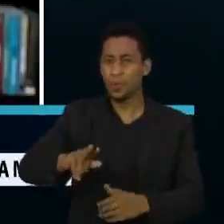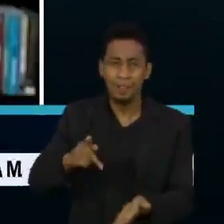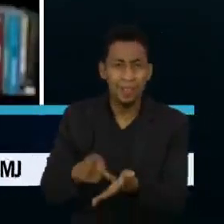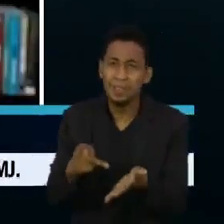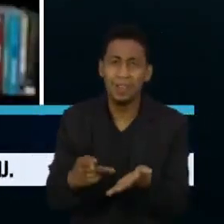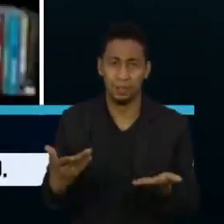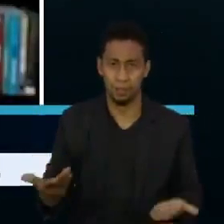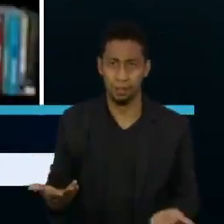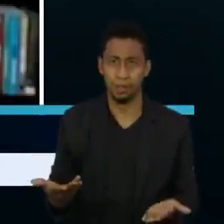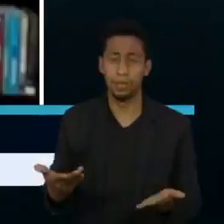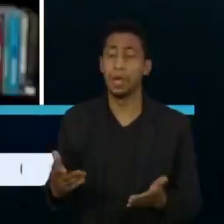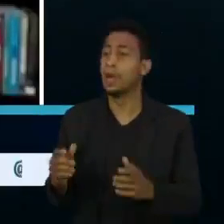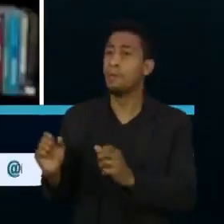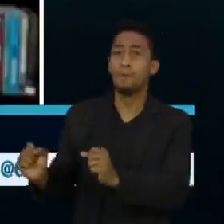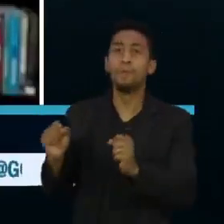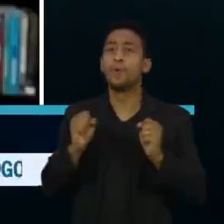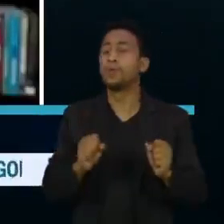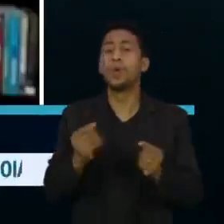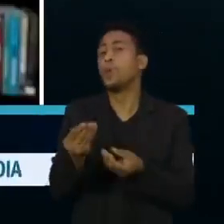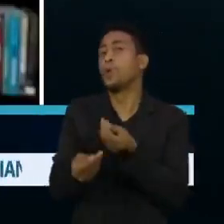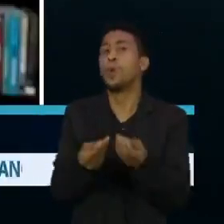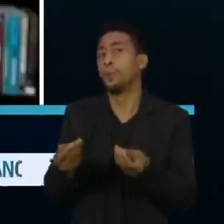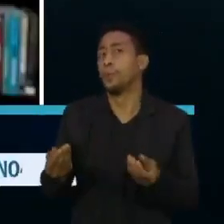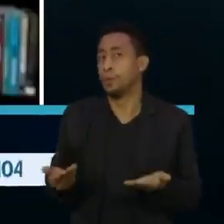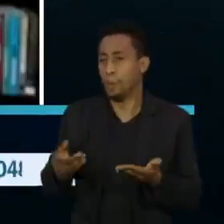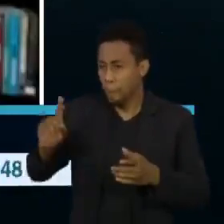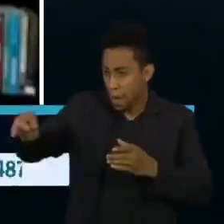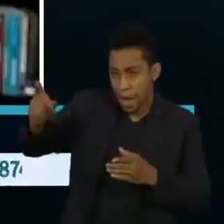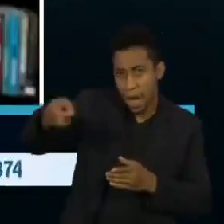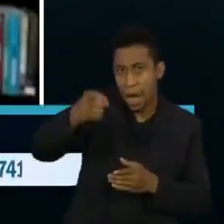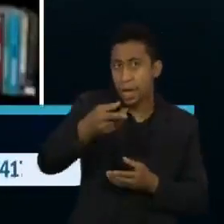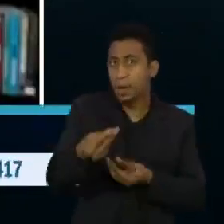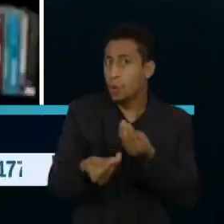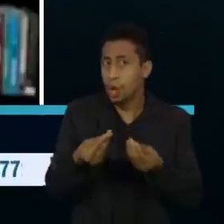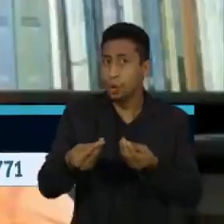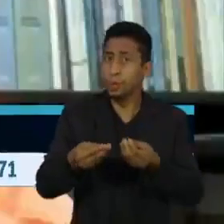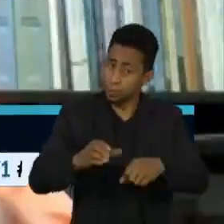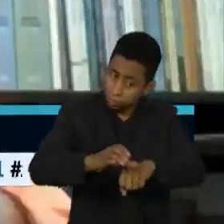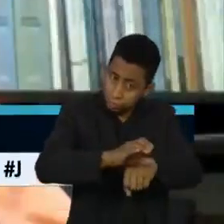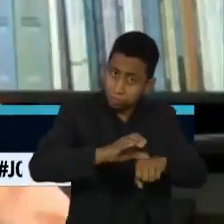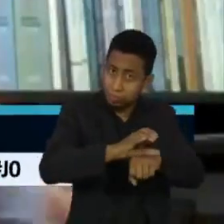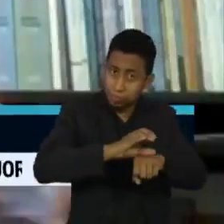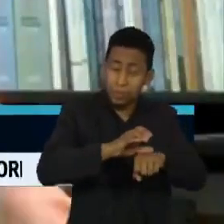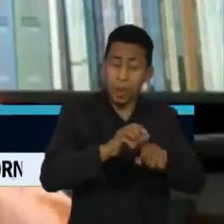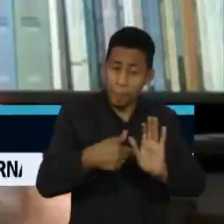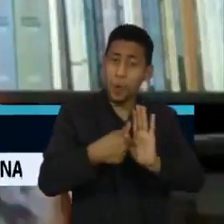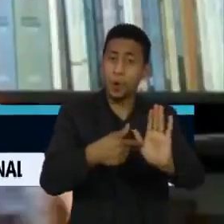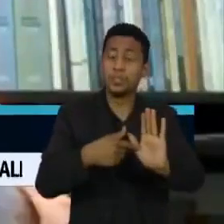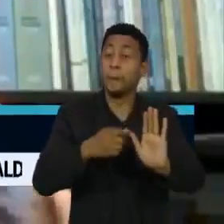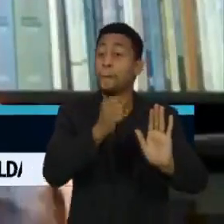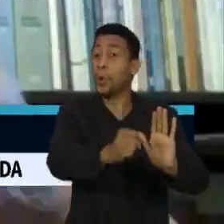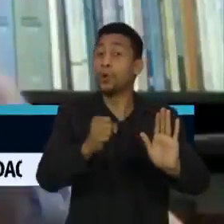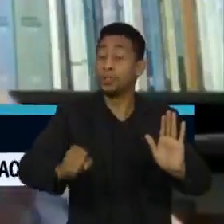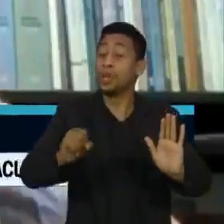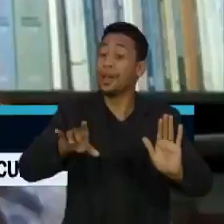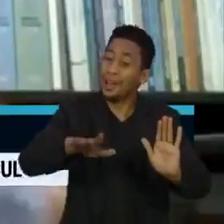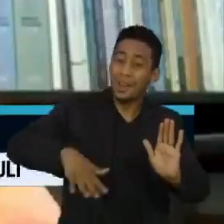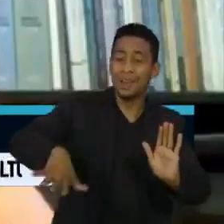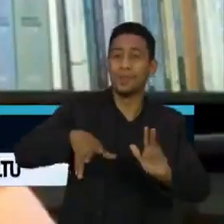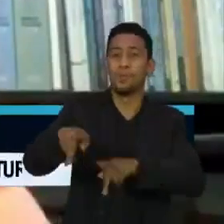dar à autoridade quem tem poder. E quem tem poder na nossa Constituição é o povo. A despeito das variabilidades de